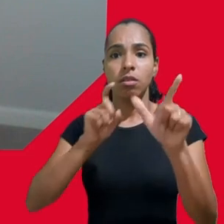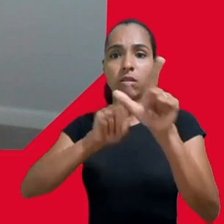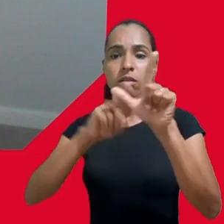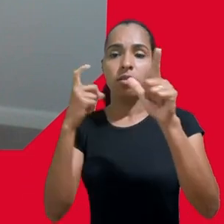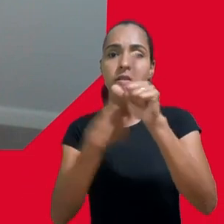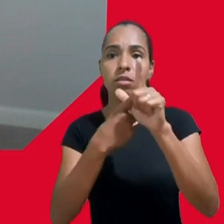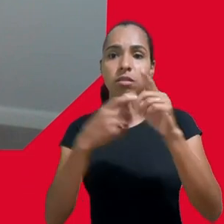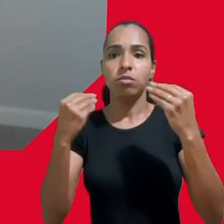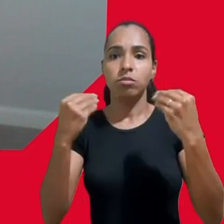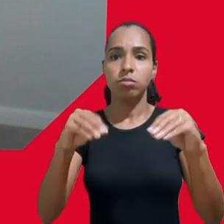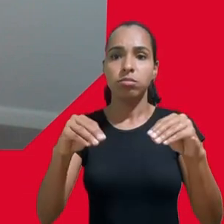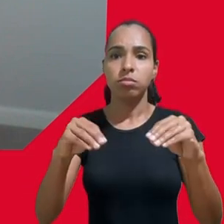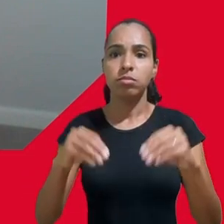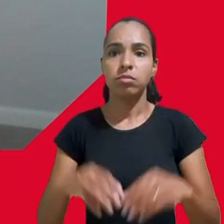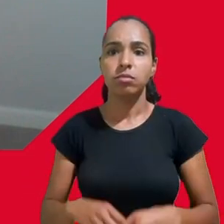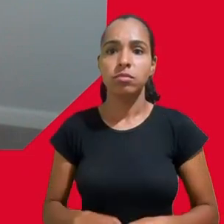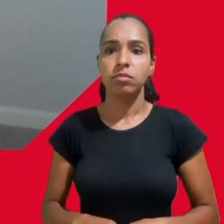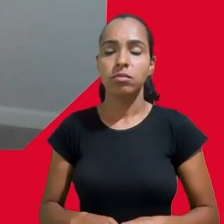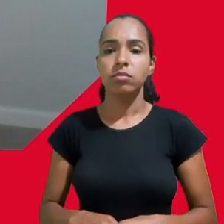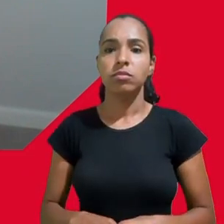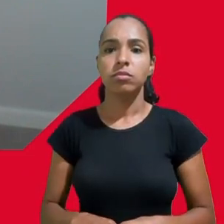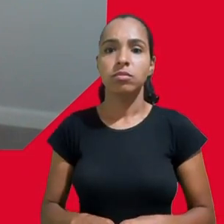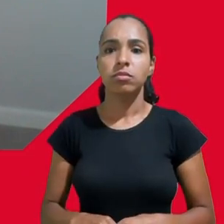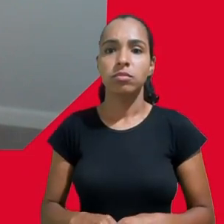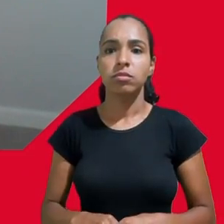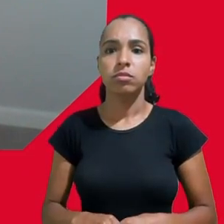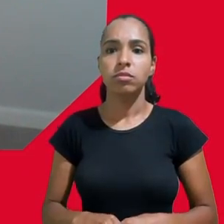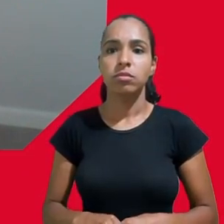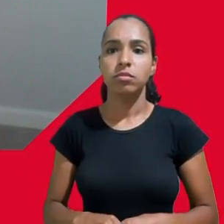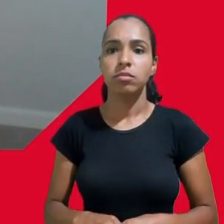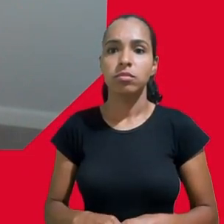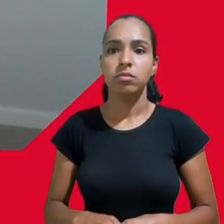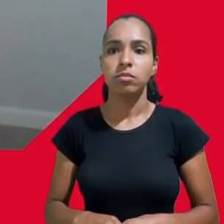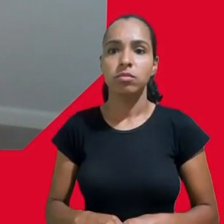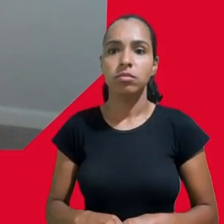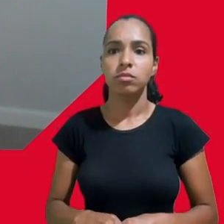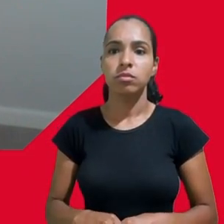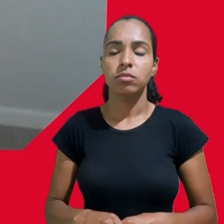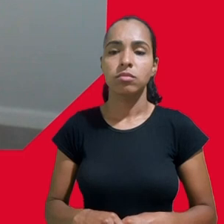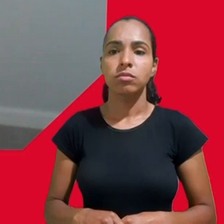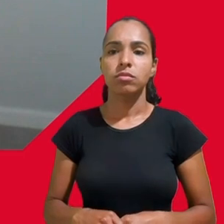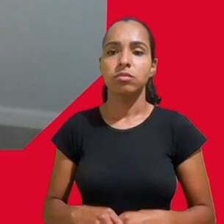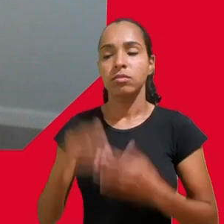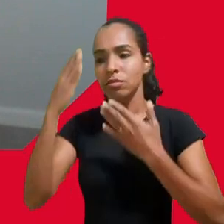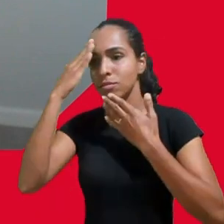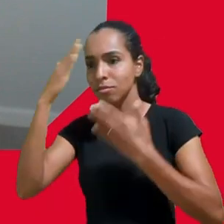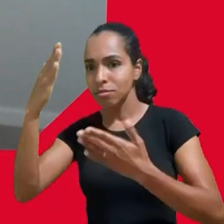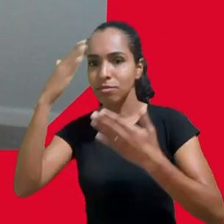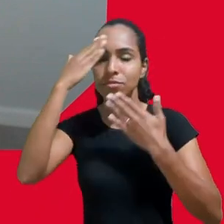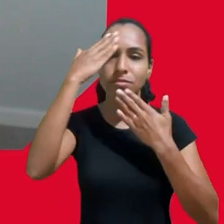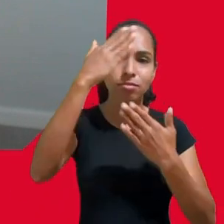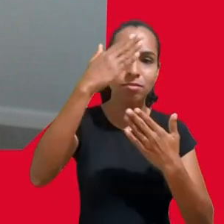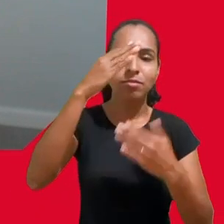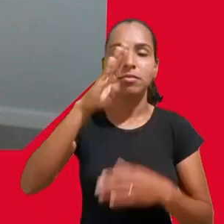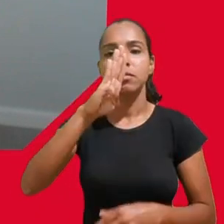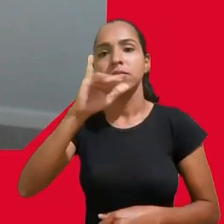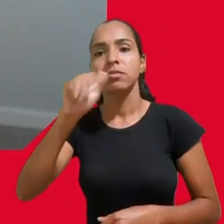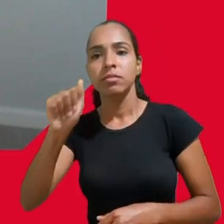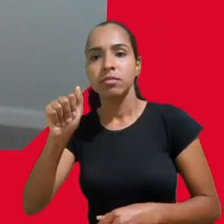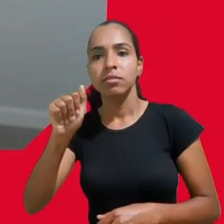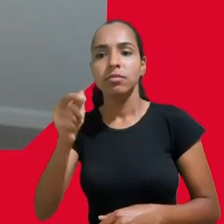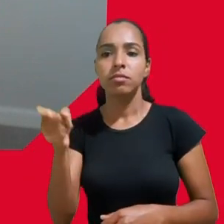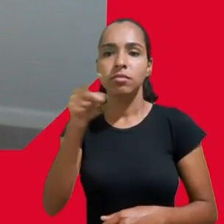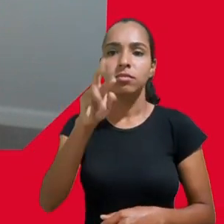mais uma vez eu gostaria de agradecer ao Josh o Duncan e também a Bia ao Rafael Maria Clara e a Renata por tudo que